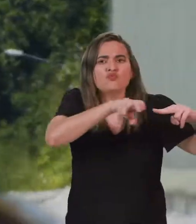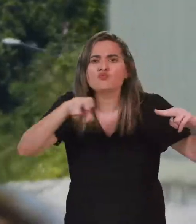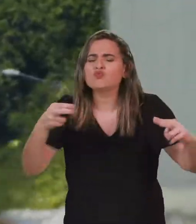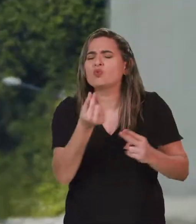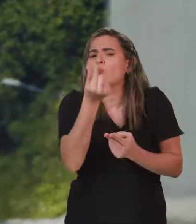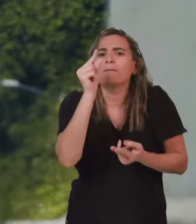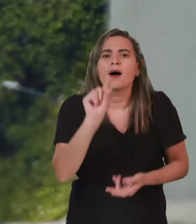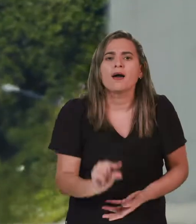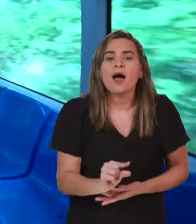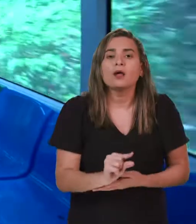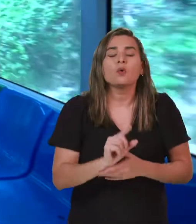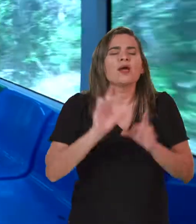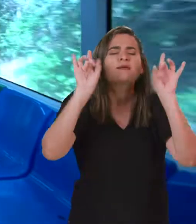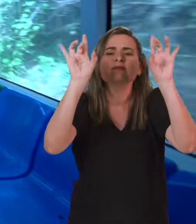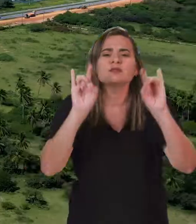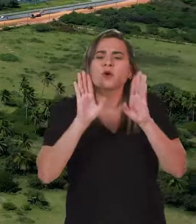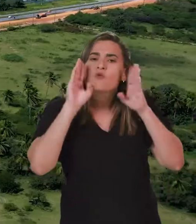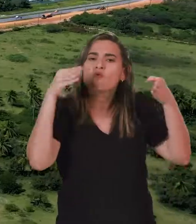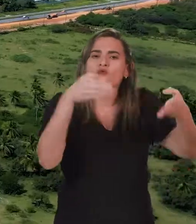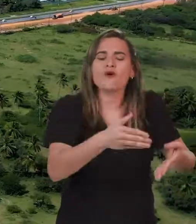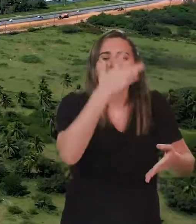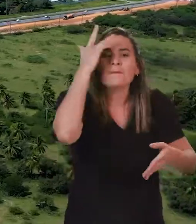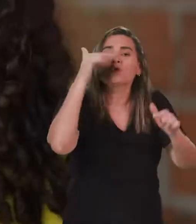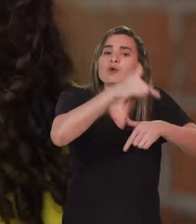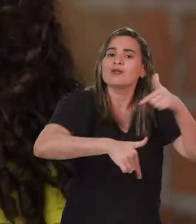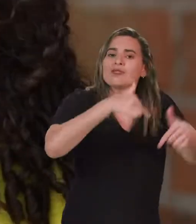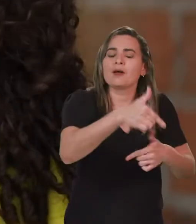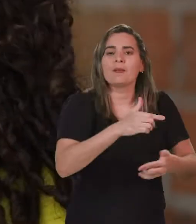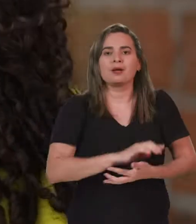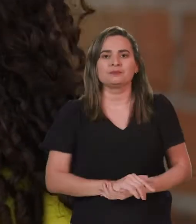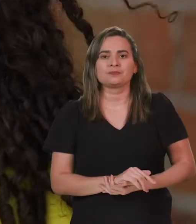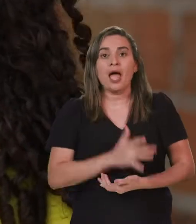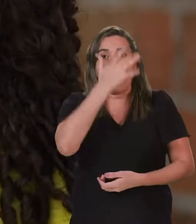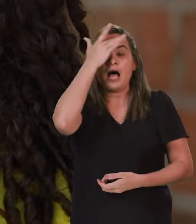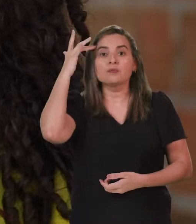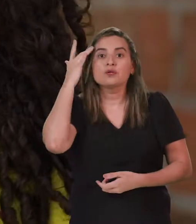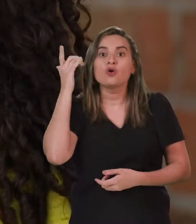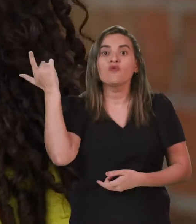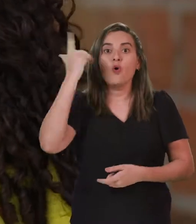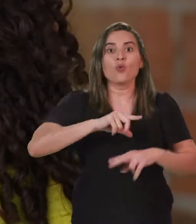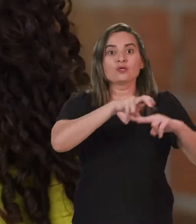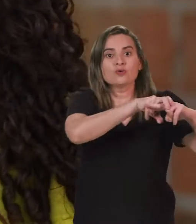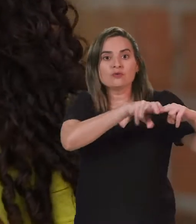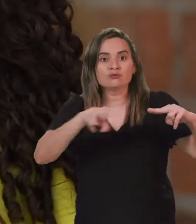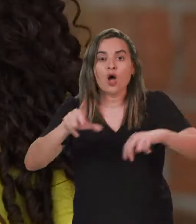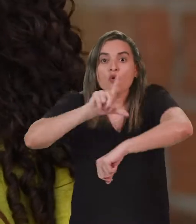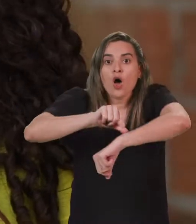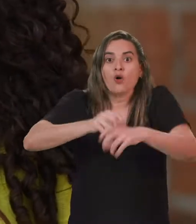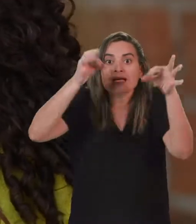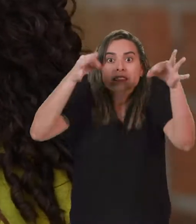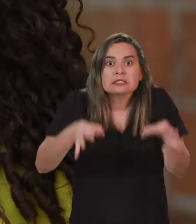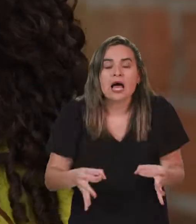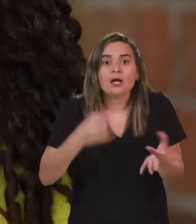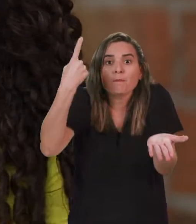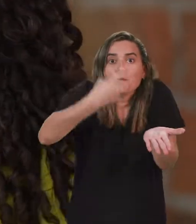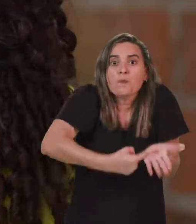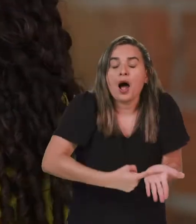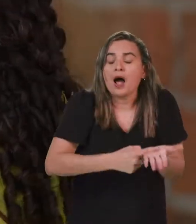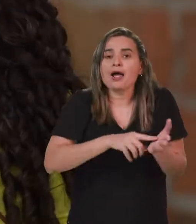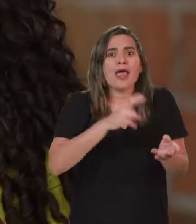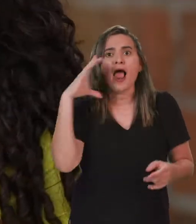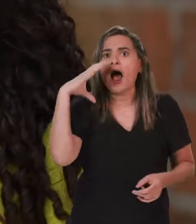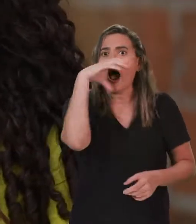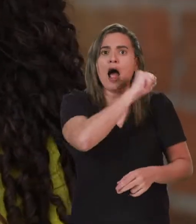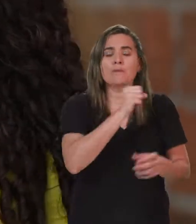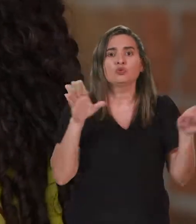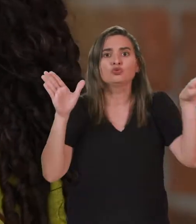todos, mas especialmente para os trabalhadores. As pessoas vão poder pegar esse trem no horário devido e vão chegar muito mais rápido na